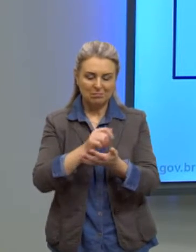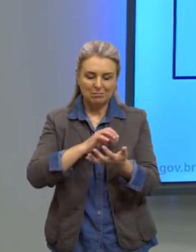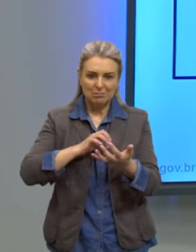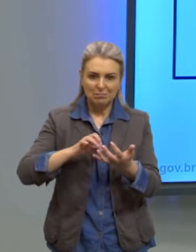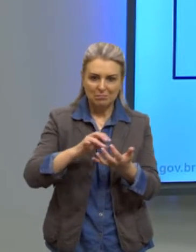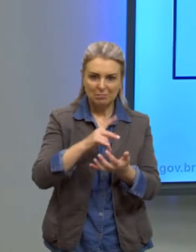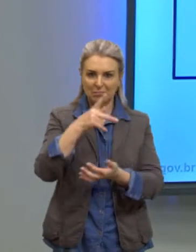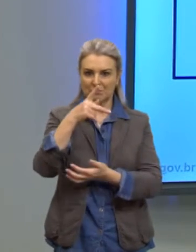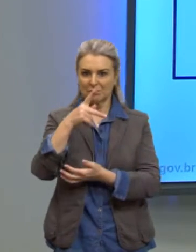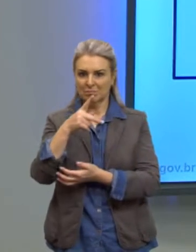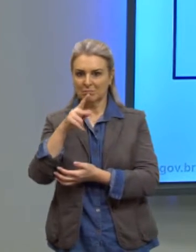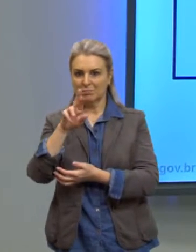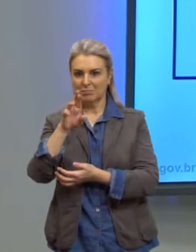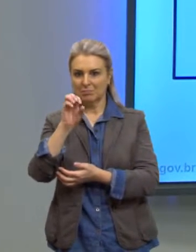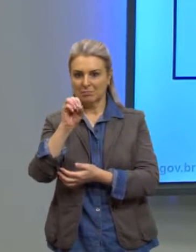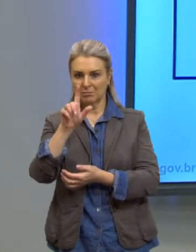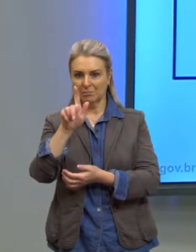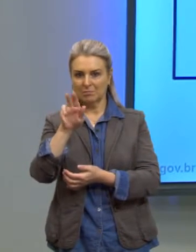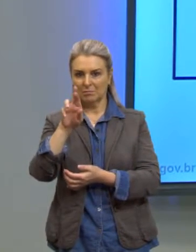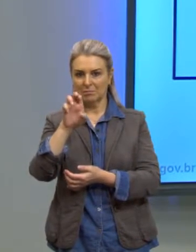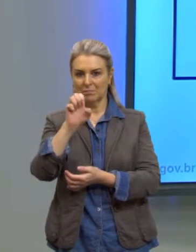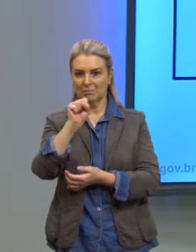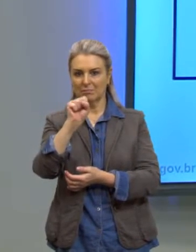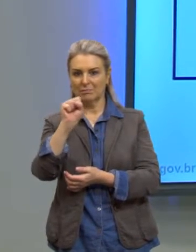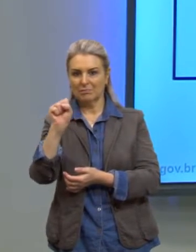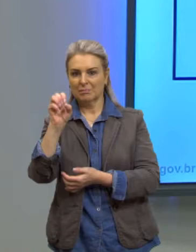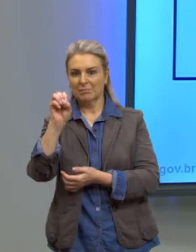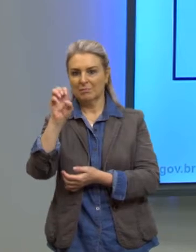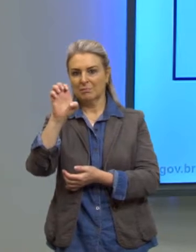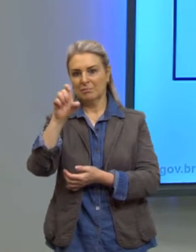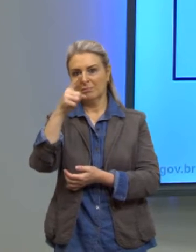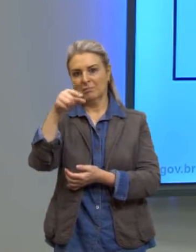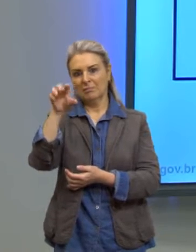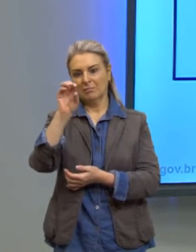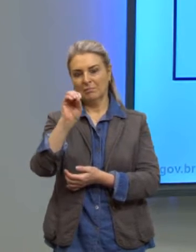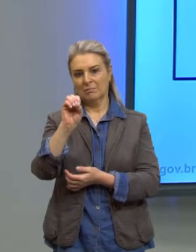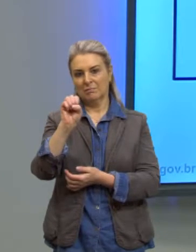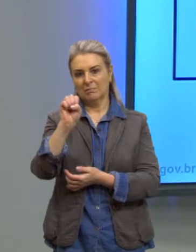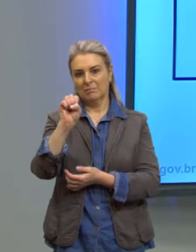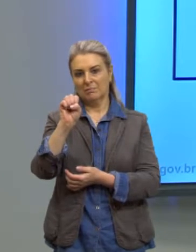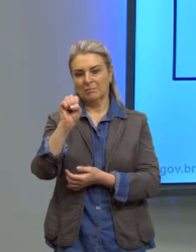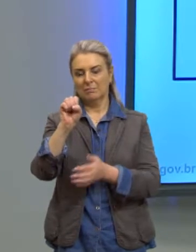progressões. Então, já agora no século, século XVIII,